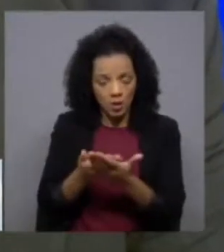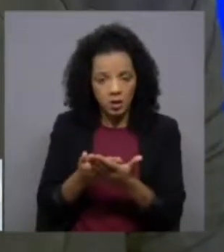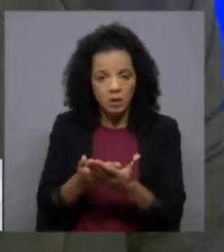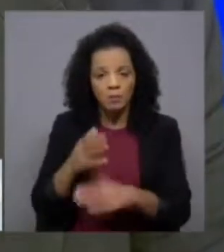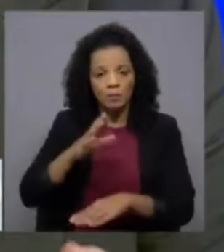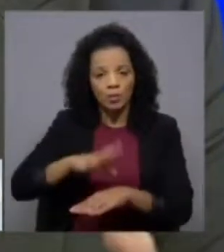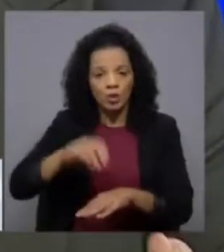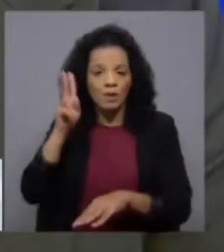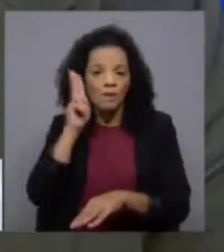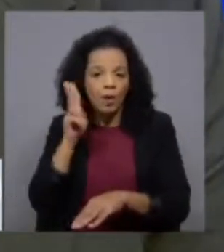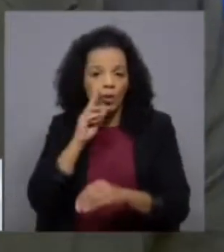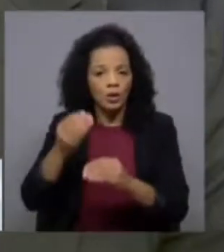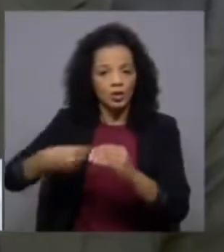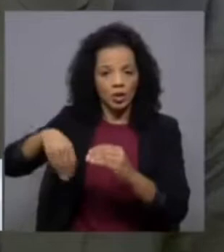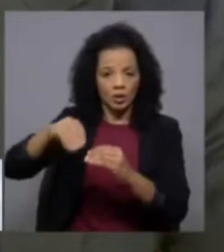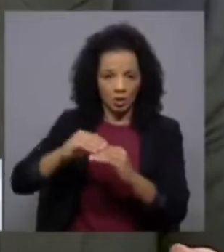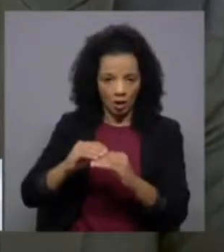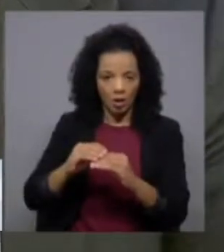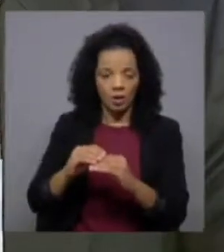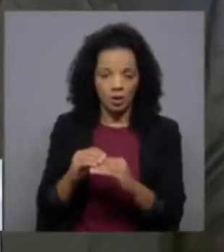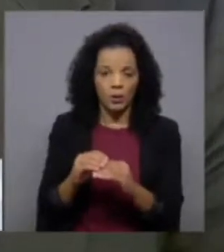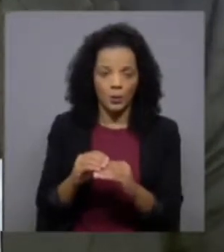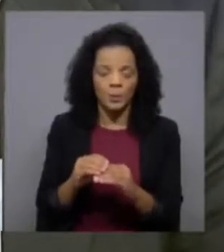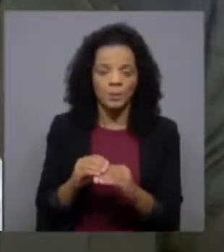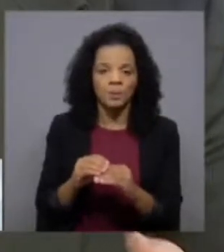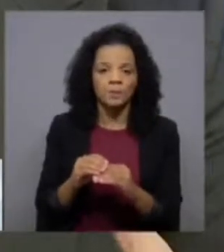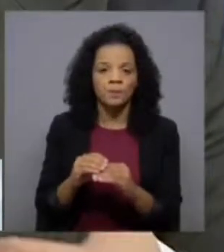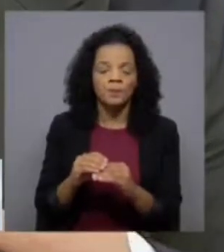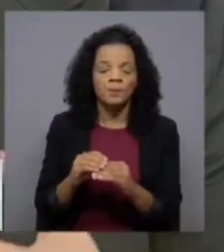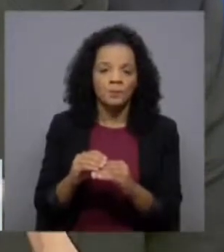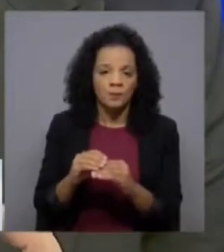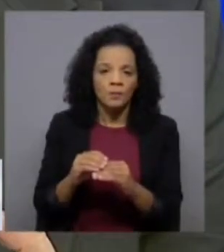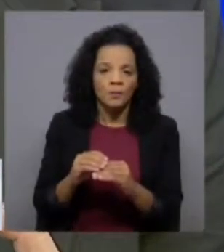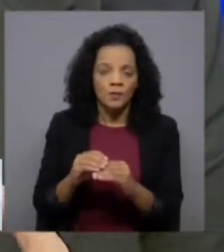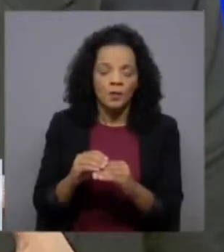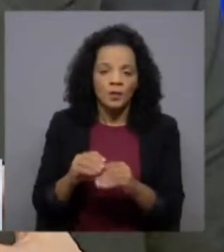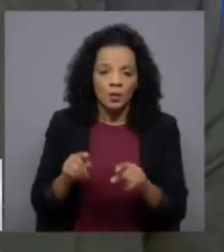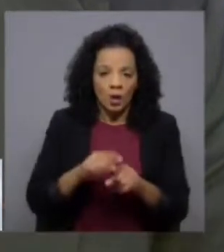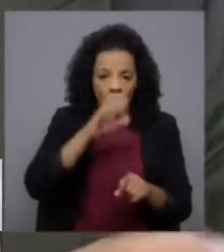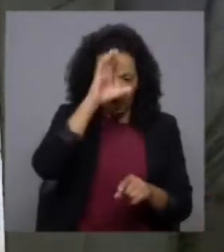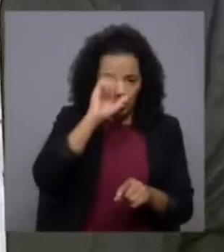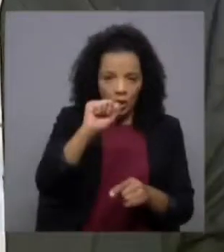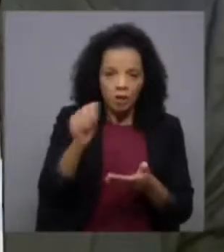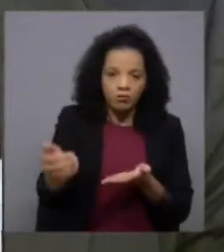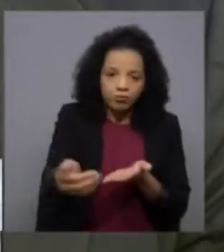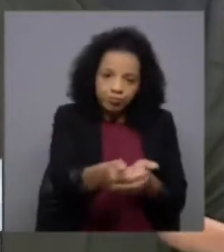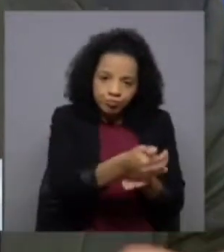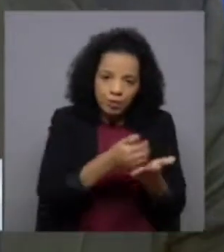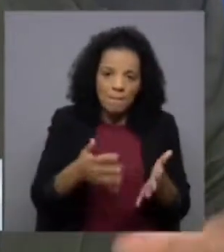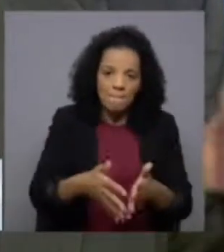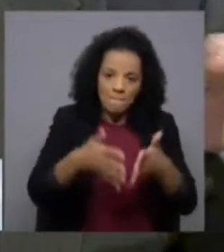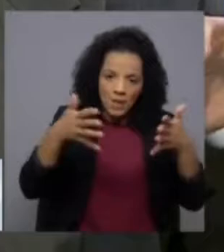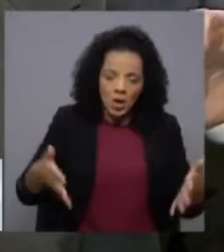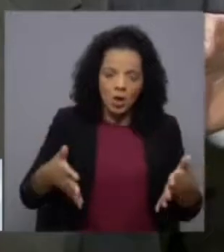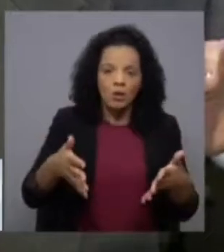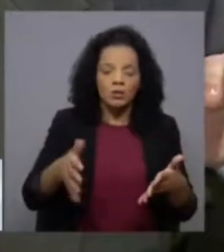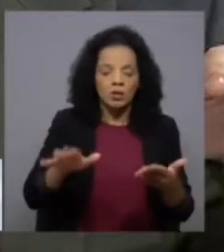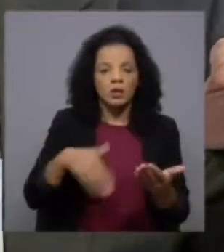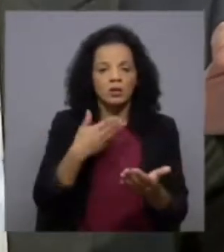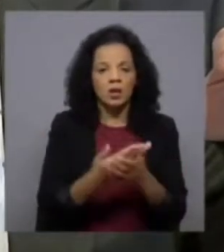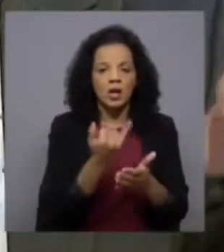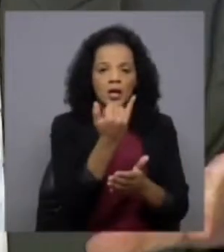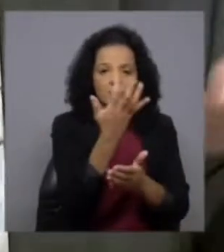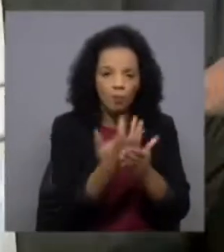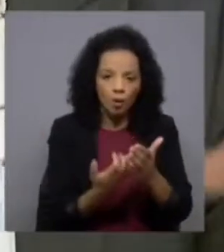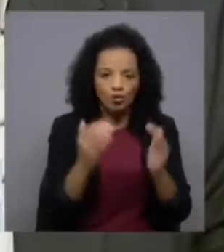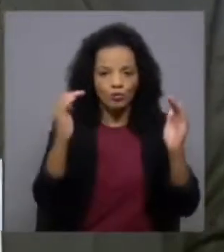acrescentado, fazer uma recolha de recursos para o Estado maior, mais alargada, que permita diminuir os impostos